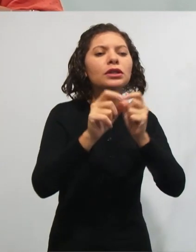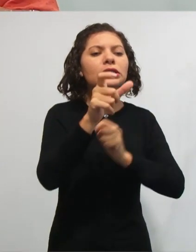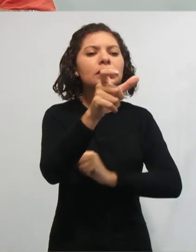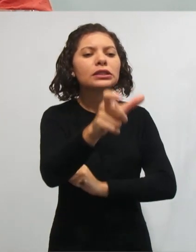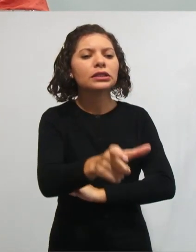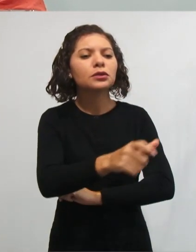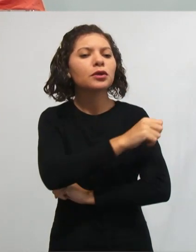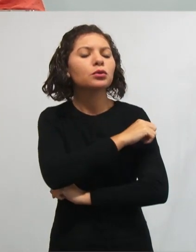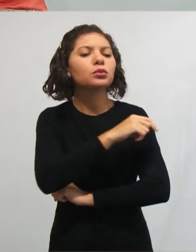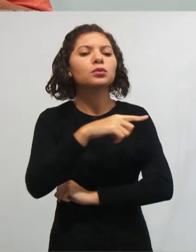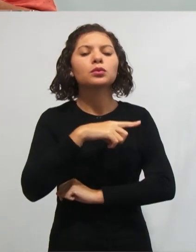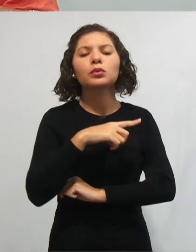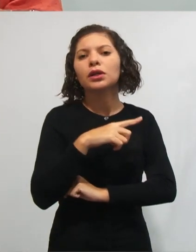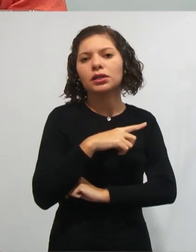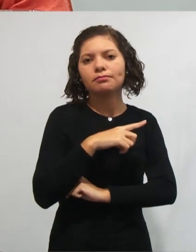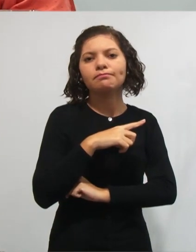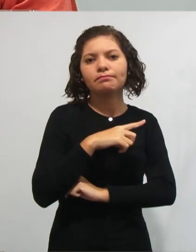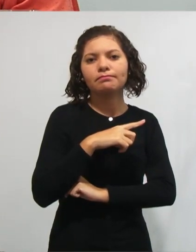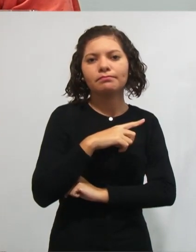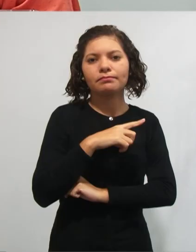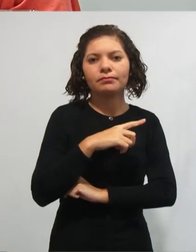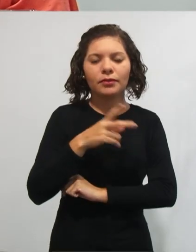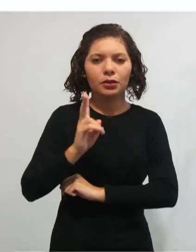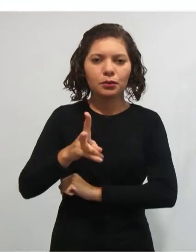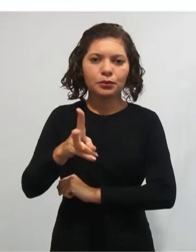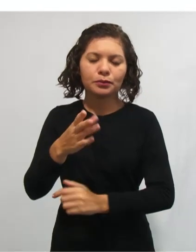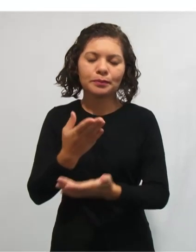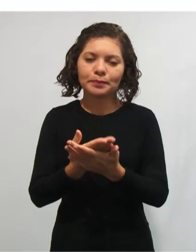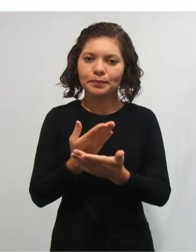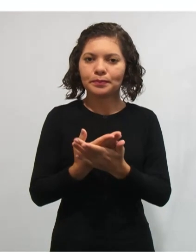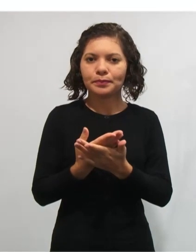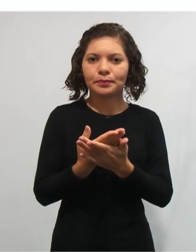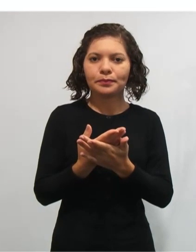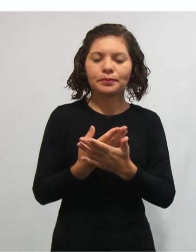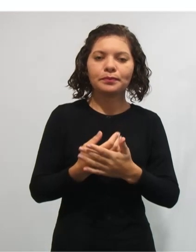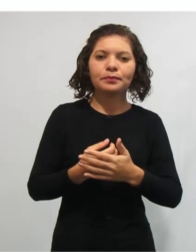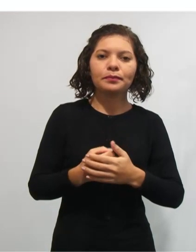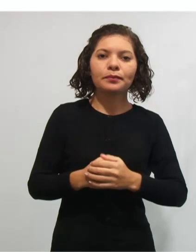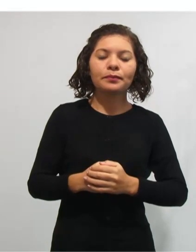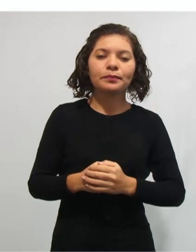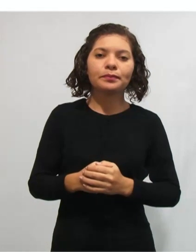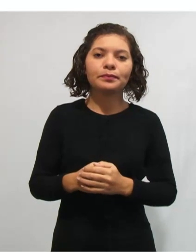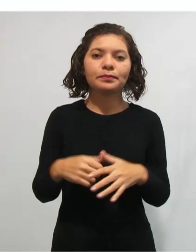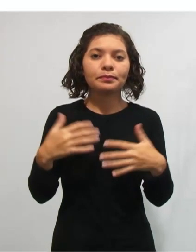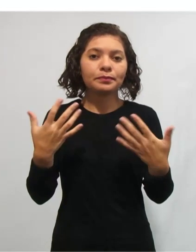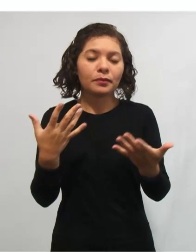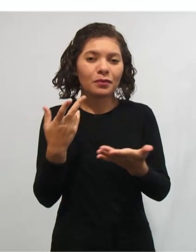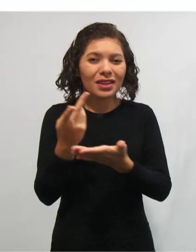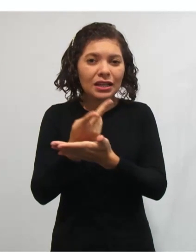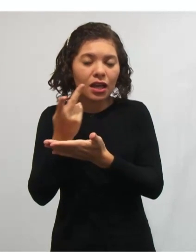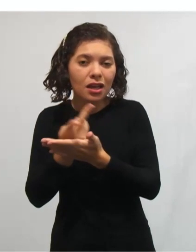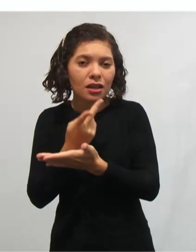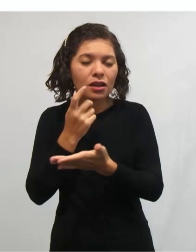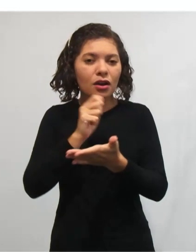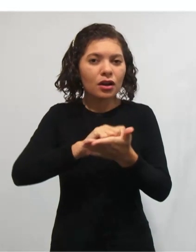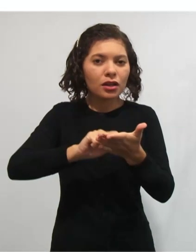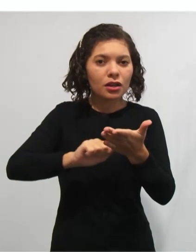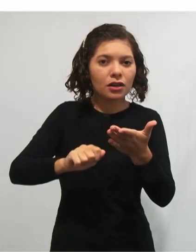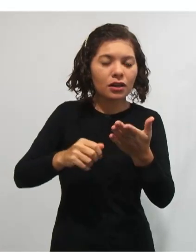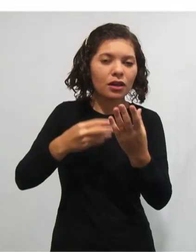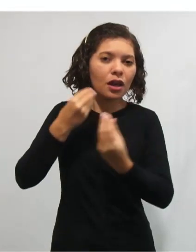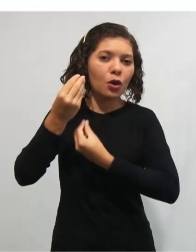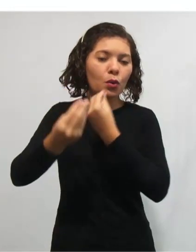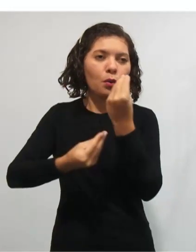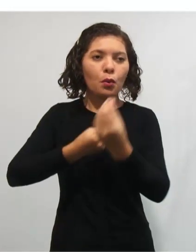aluno está trazendo consigo. Vamos continuar aqui o nosso estudo. Os sinais da desortografia, ele vai se apresentar como, muitas vezes,